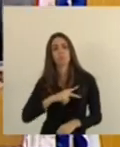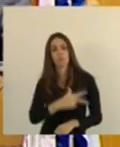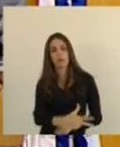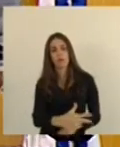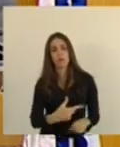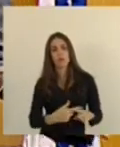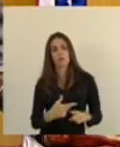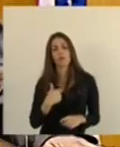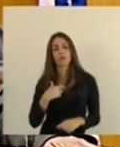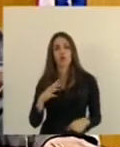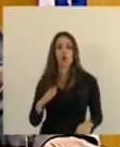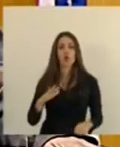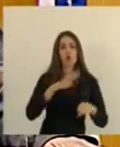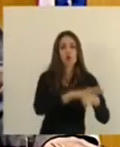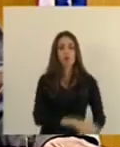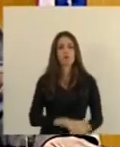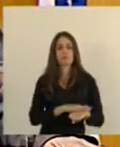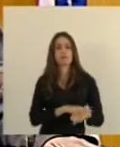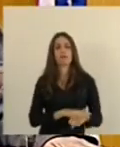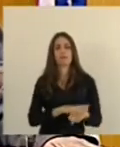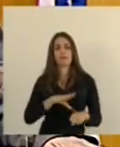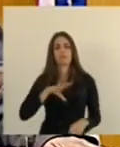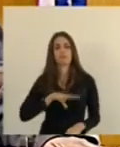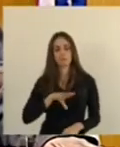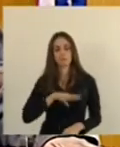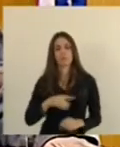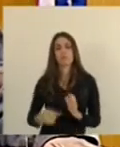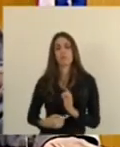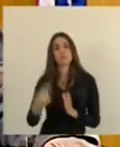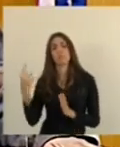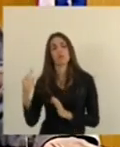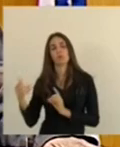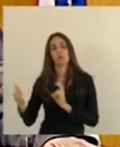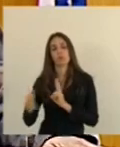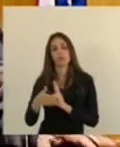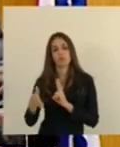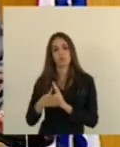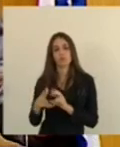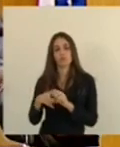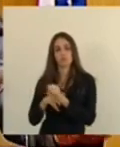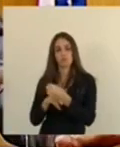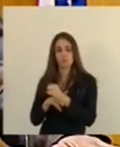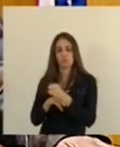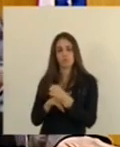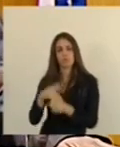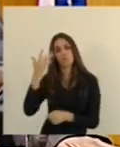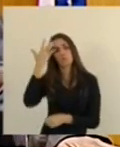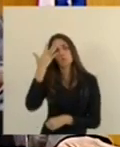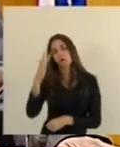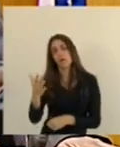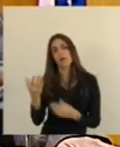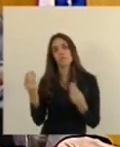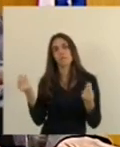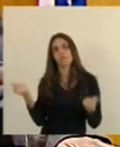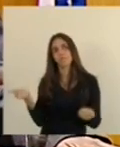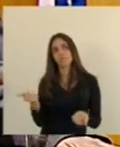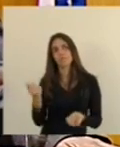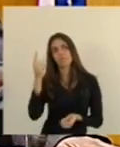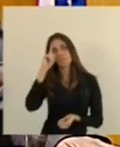seria conquistar o nosso país. Mas primeiro chegaram os índios em Guarapari, não se sabe exatamente quando,